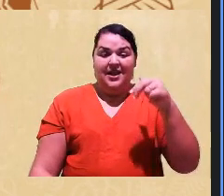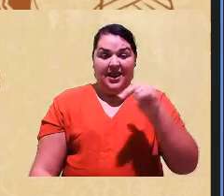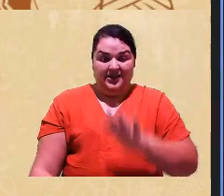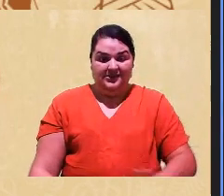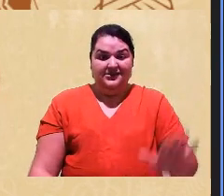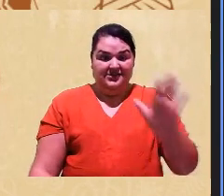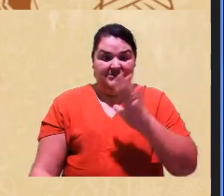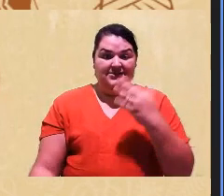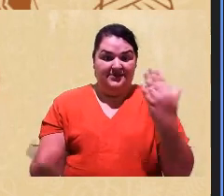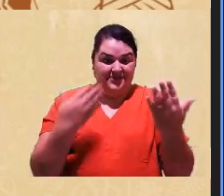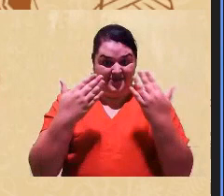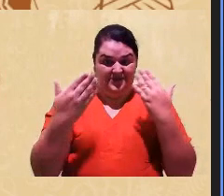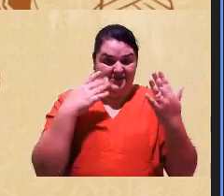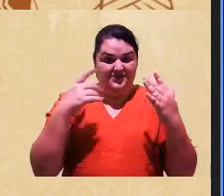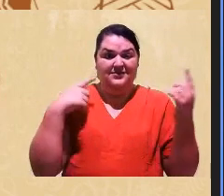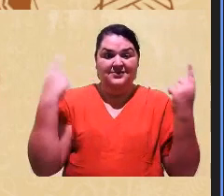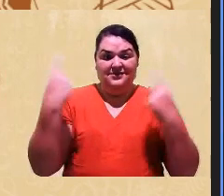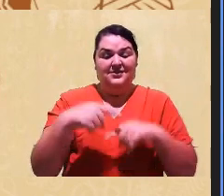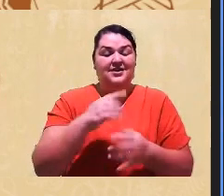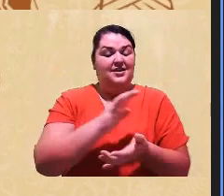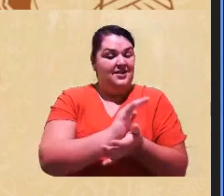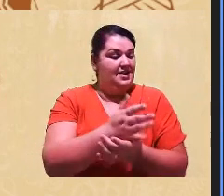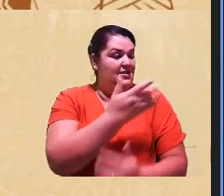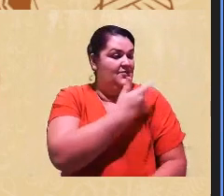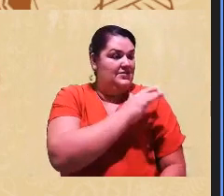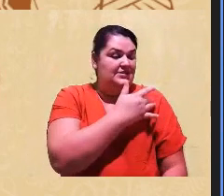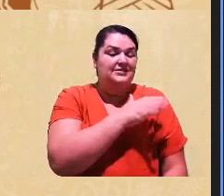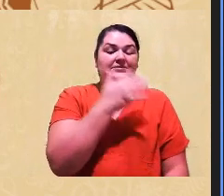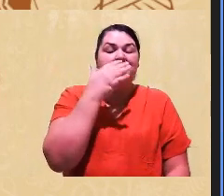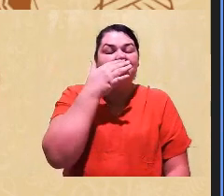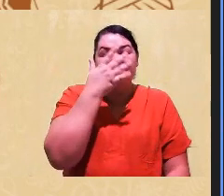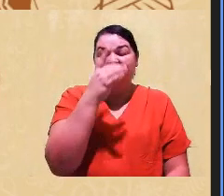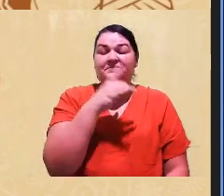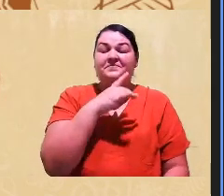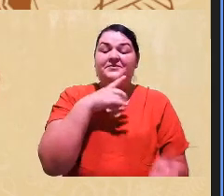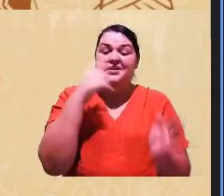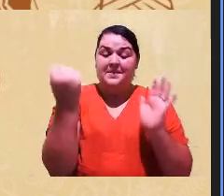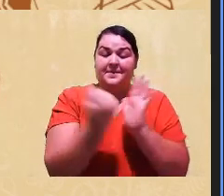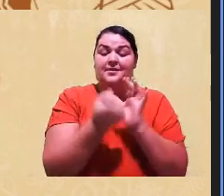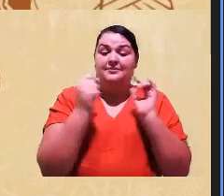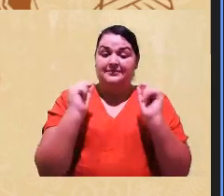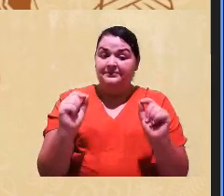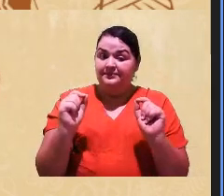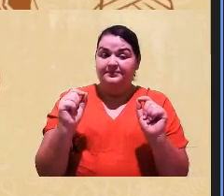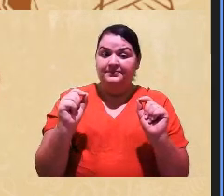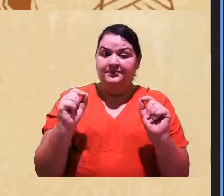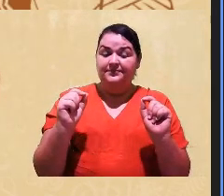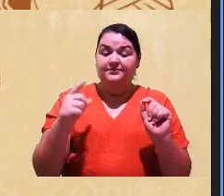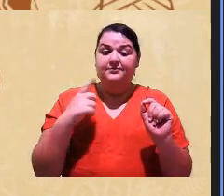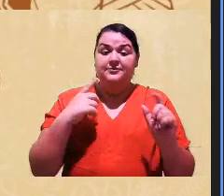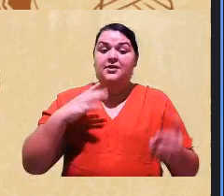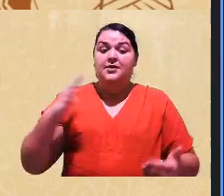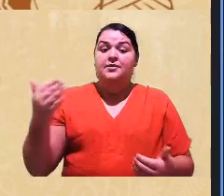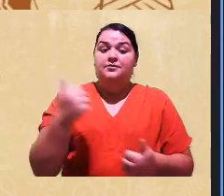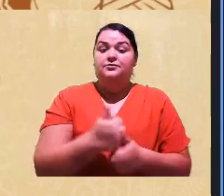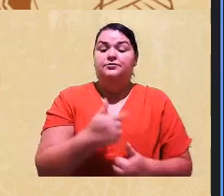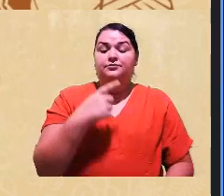Psicologia e Enfrentamento ao Racismo, eu acho que isso marca bem uma posição ético